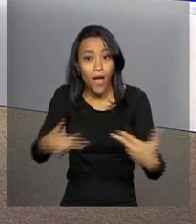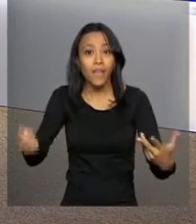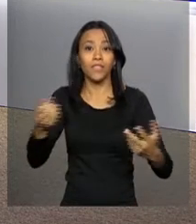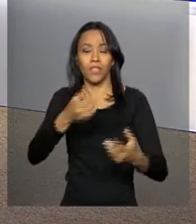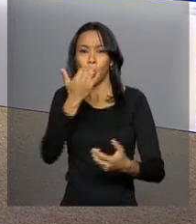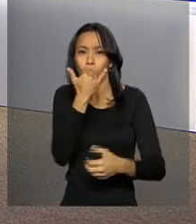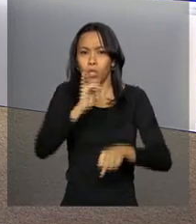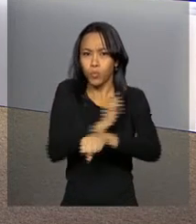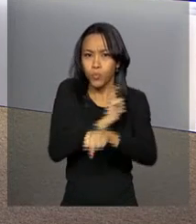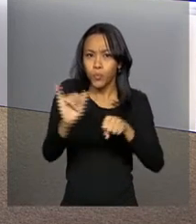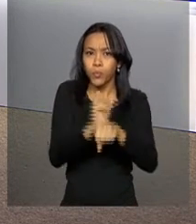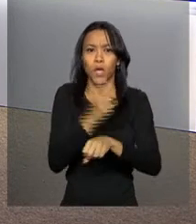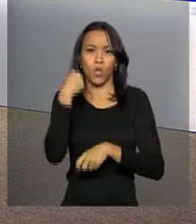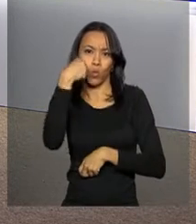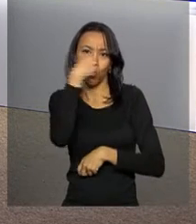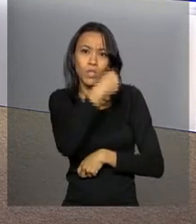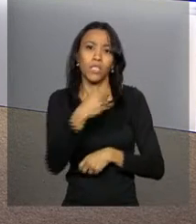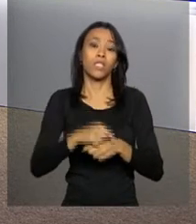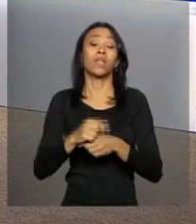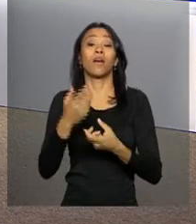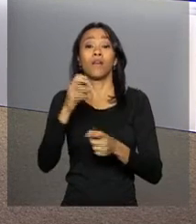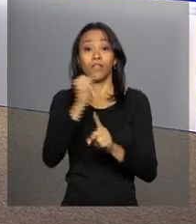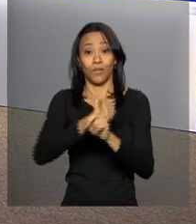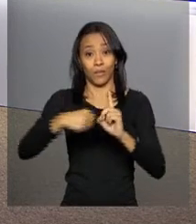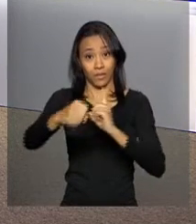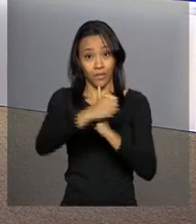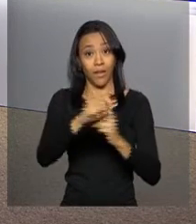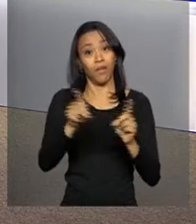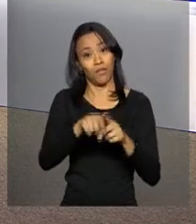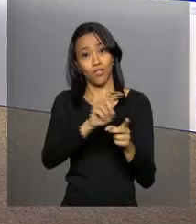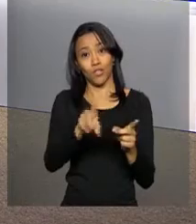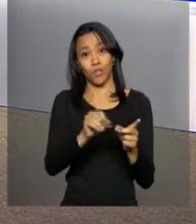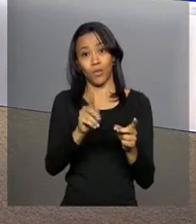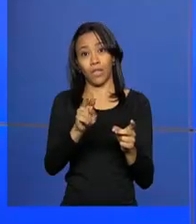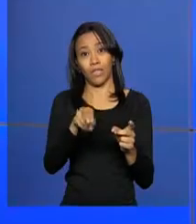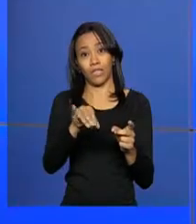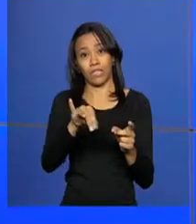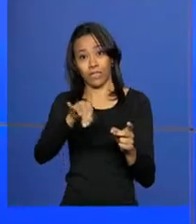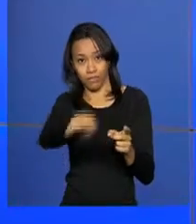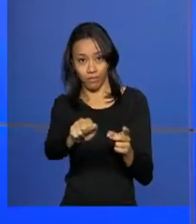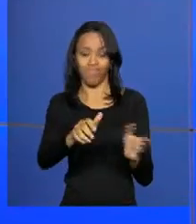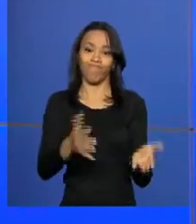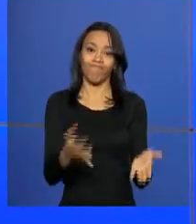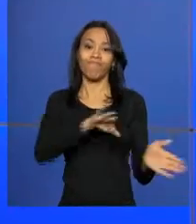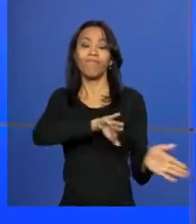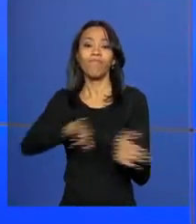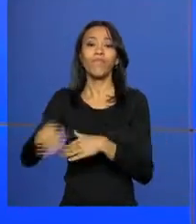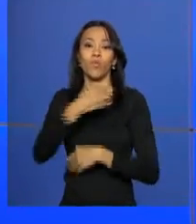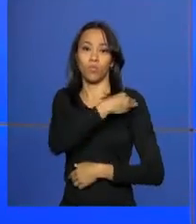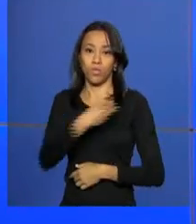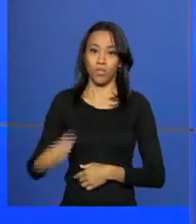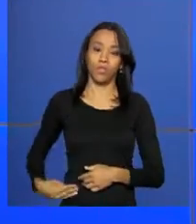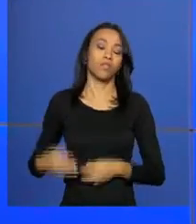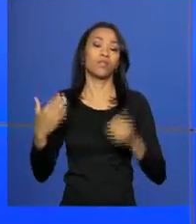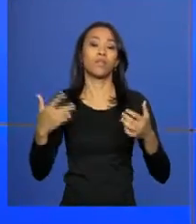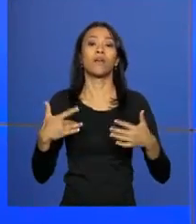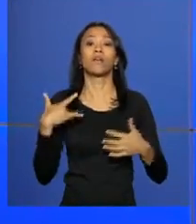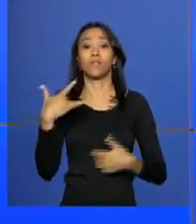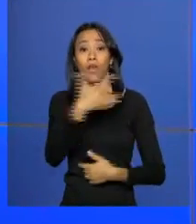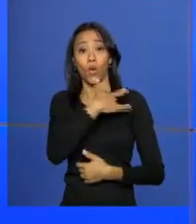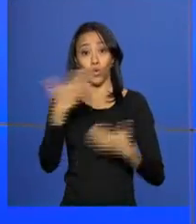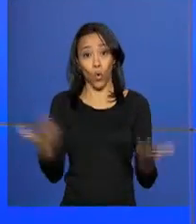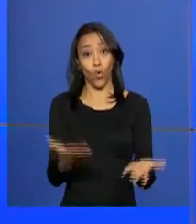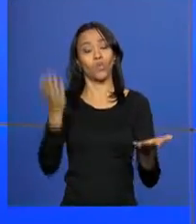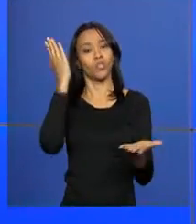nutrição, odontologia, serviço social e zootecnia. O ministro da Saúde, Marcelo Castro, realizou hoje em